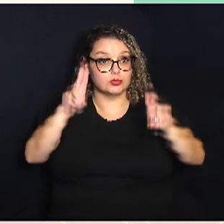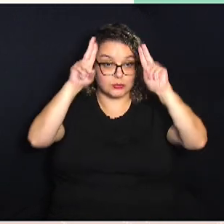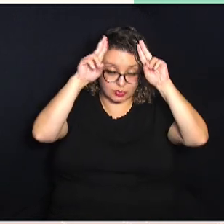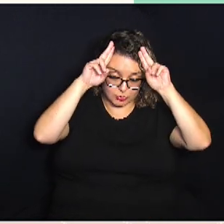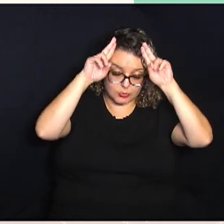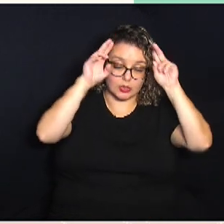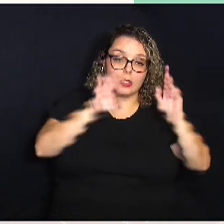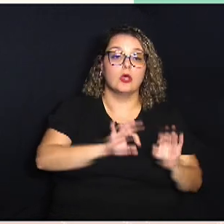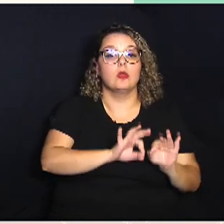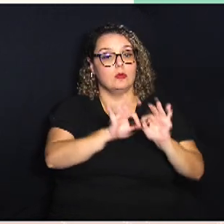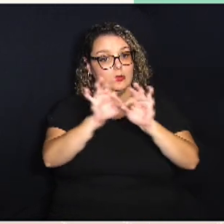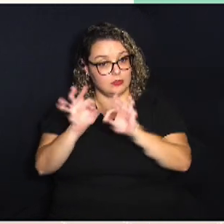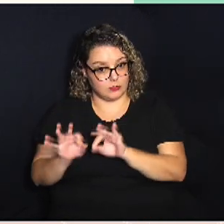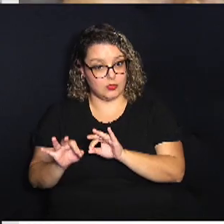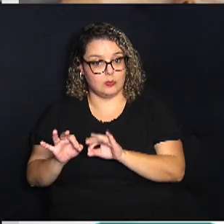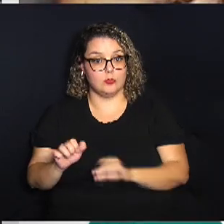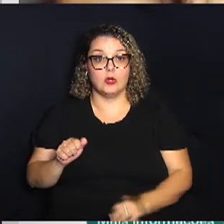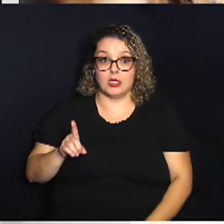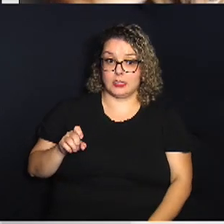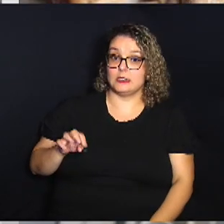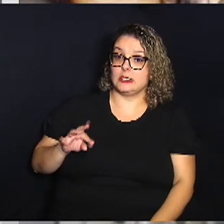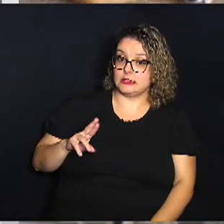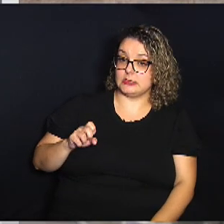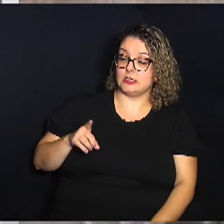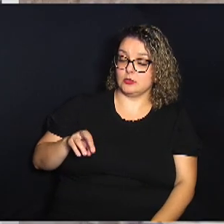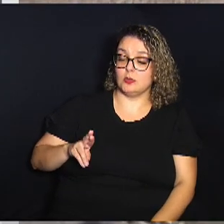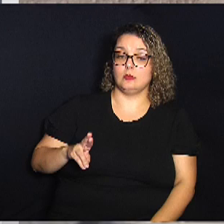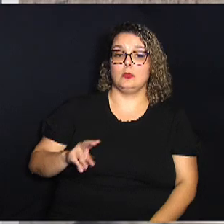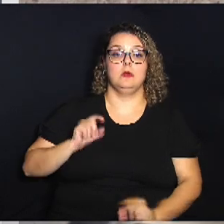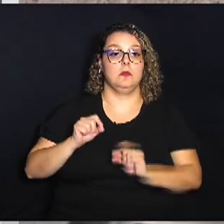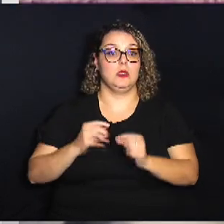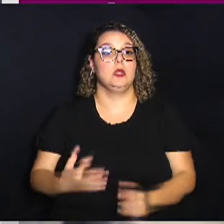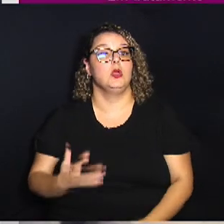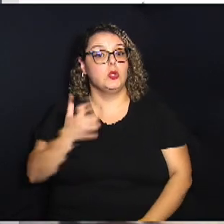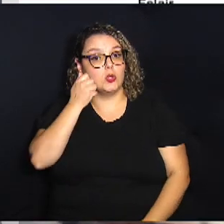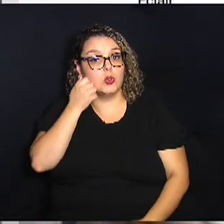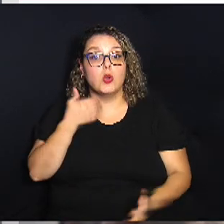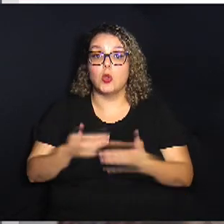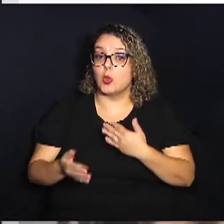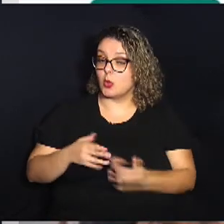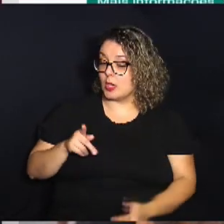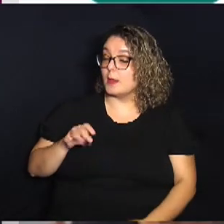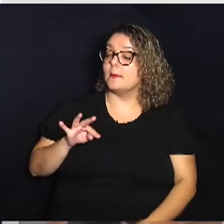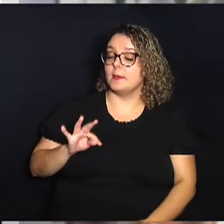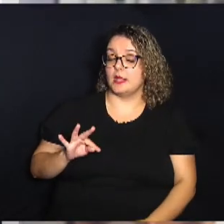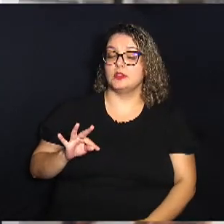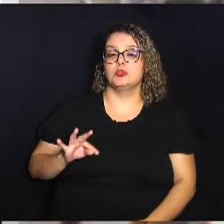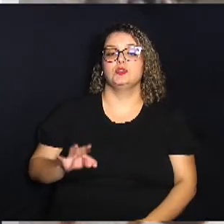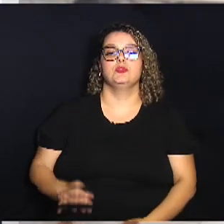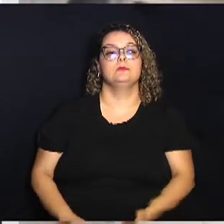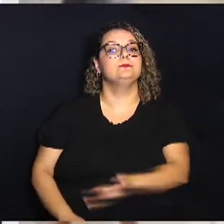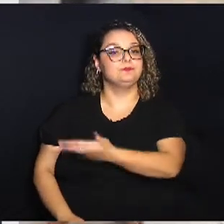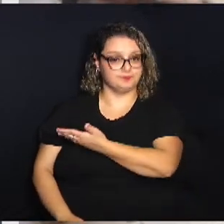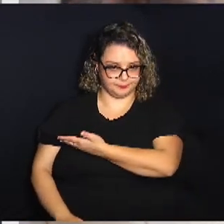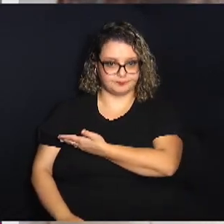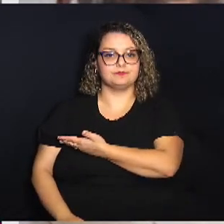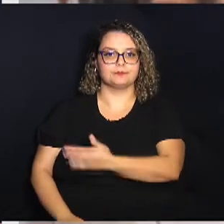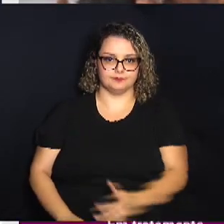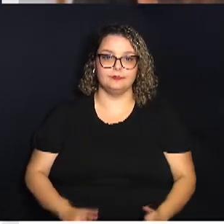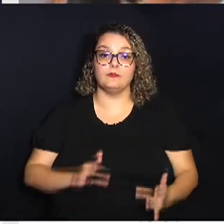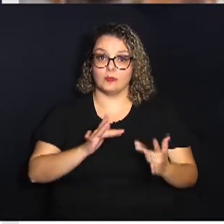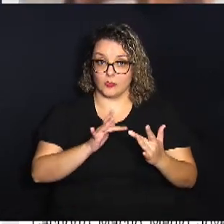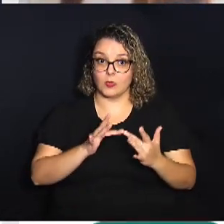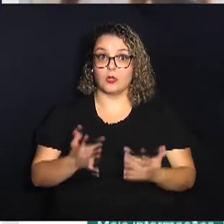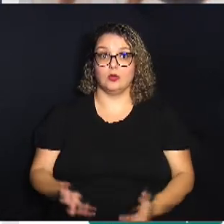acompanhadas por adestradores para quem quiser adotar qualquer pet do DPBEA é só se conectar ao portal